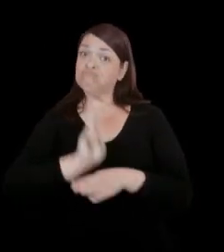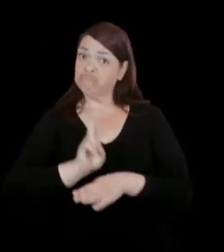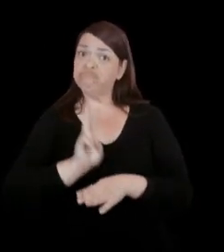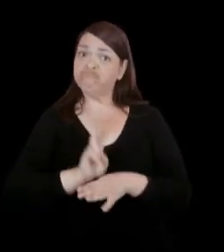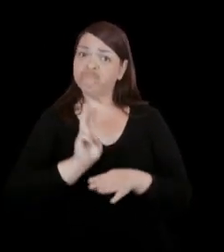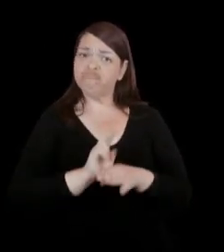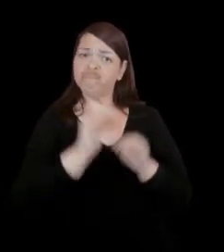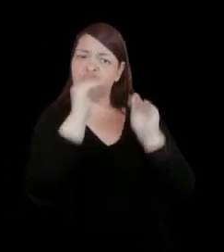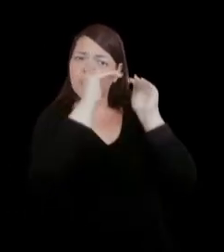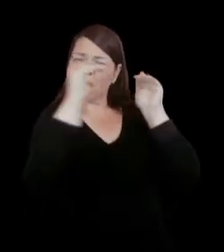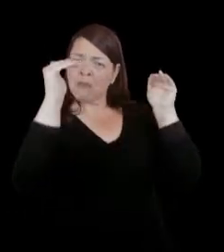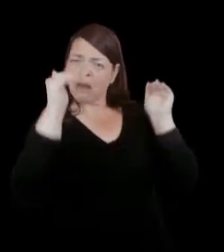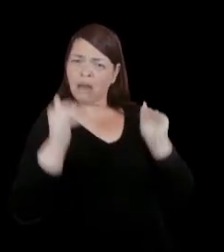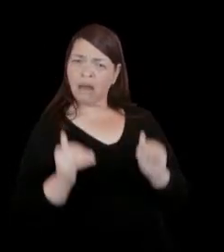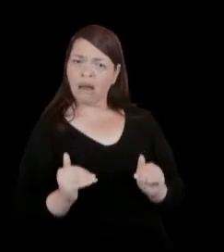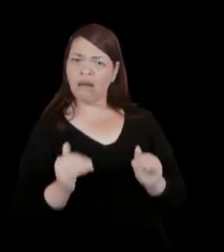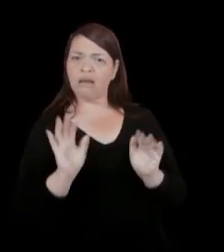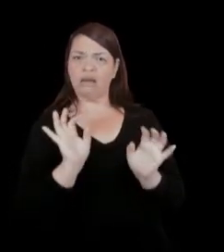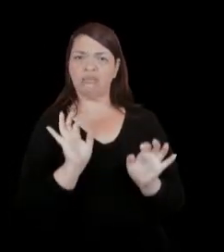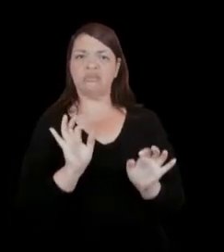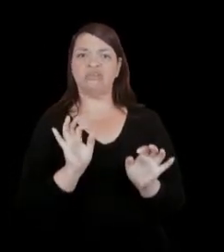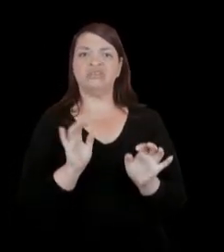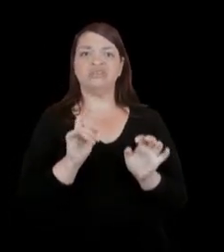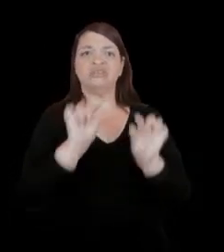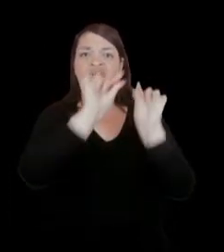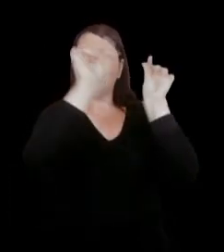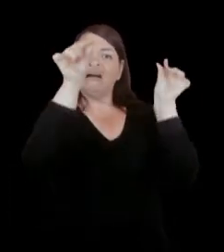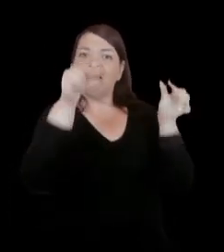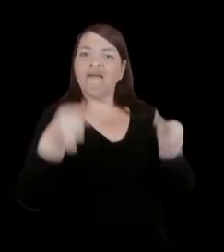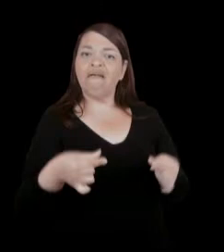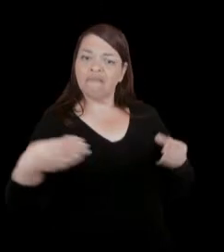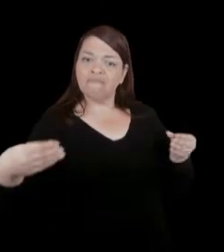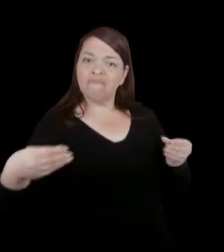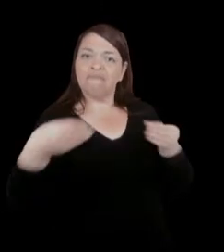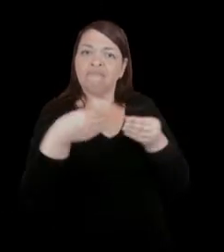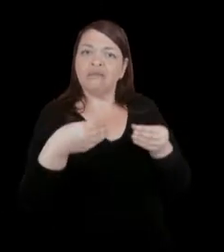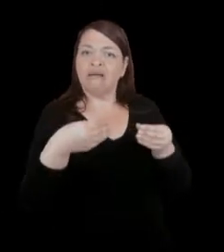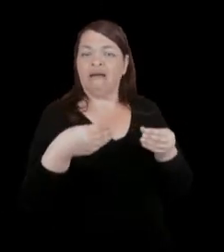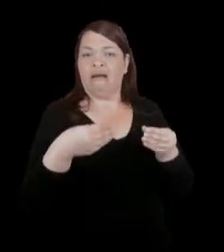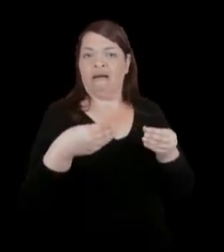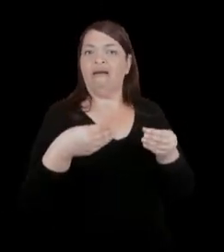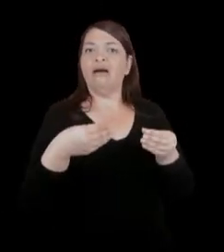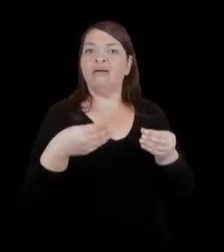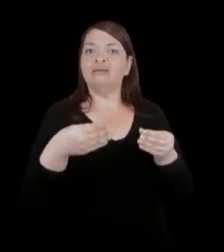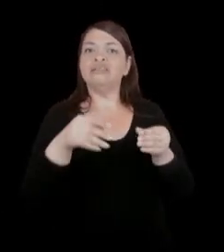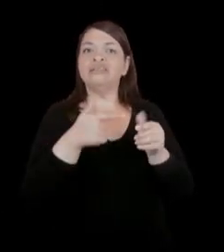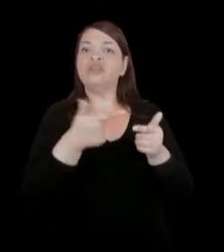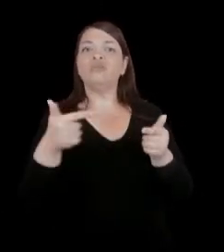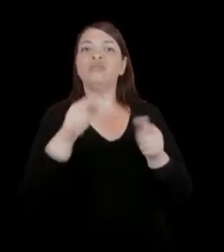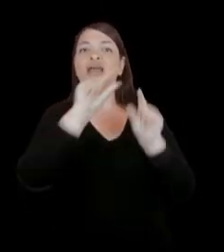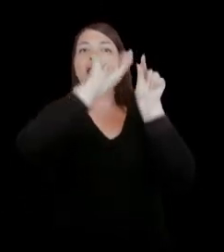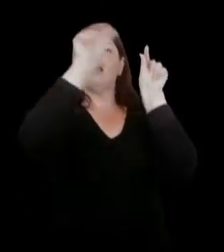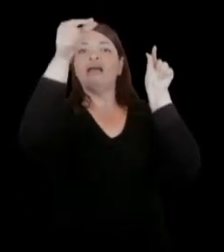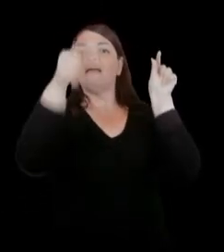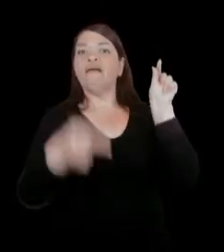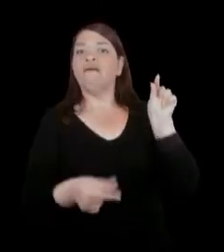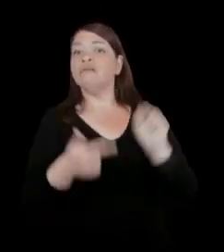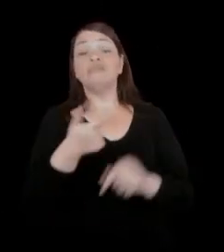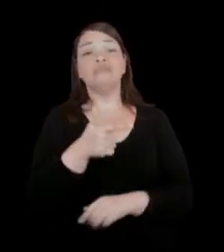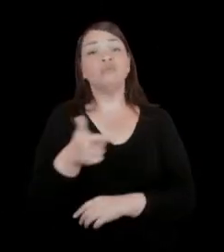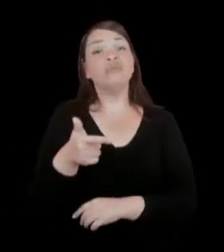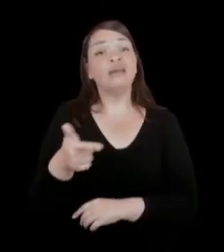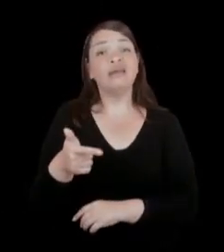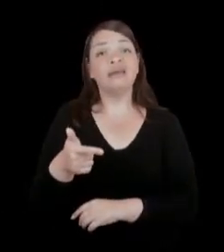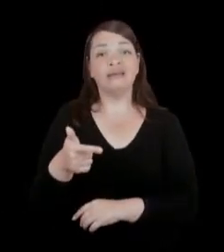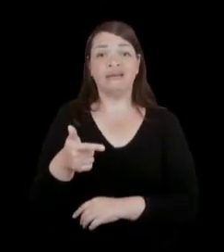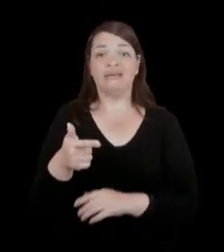alinhadas com as paredes, com batentes embutidos na parede e sem guarnições, que geram, de